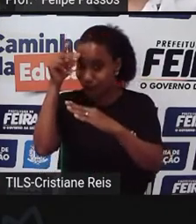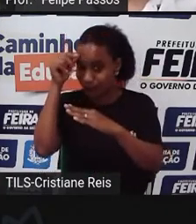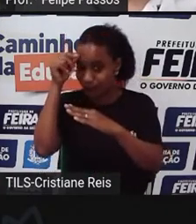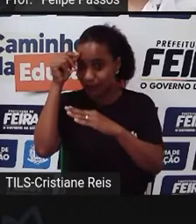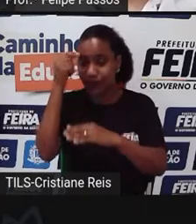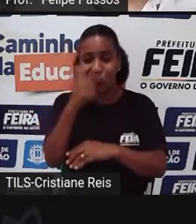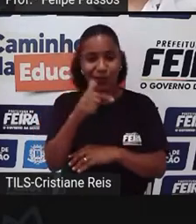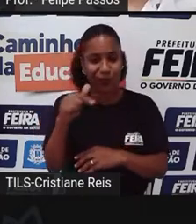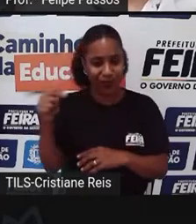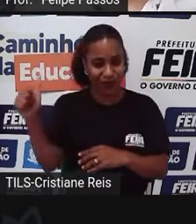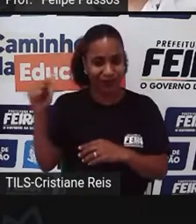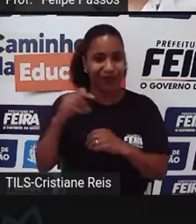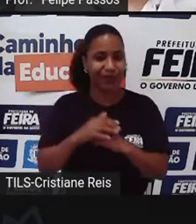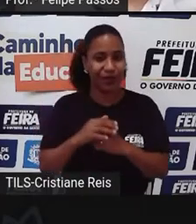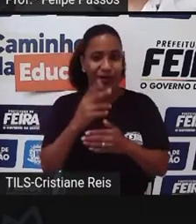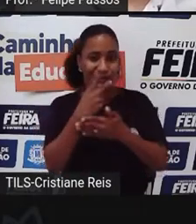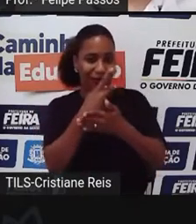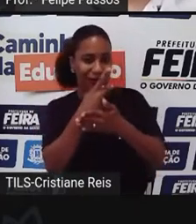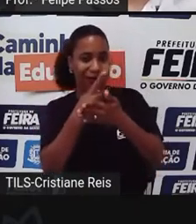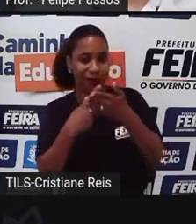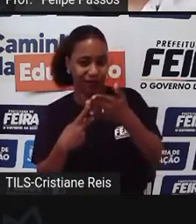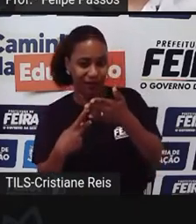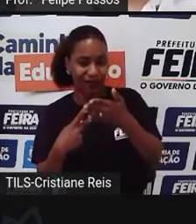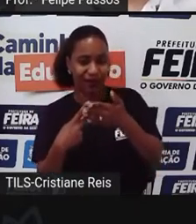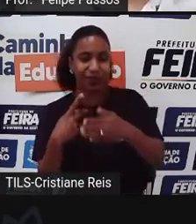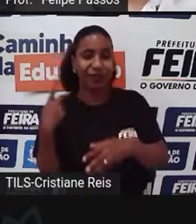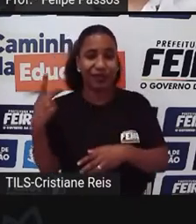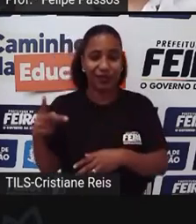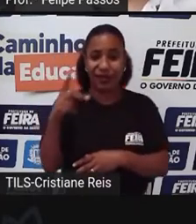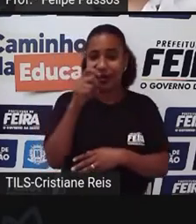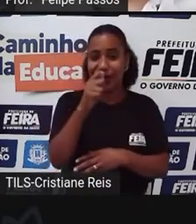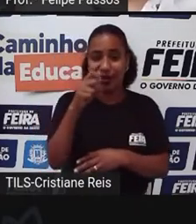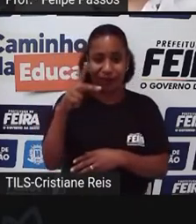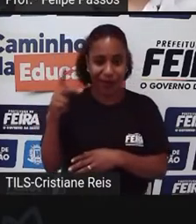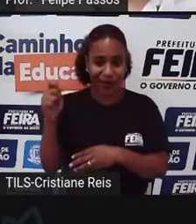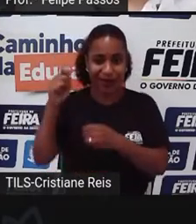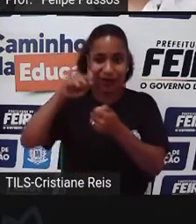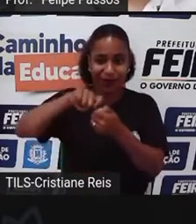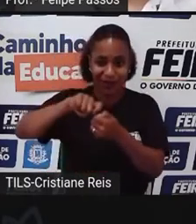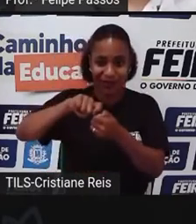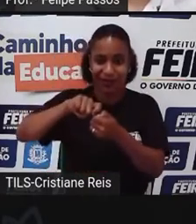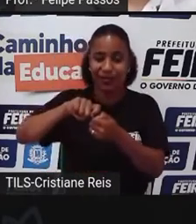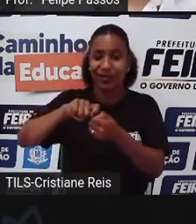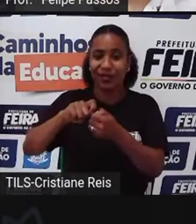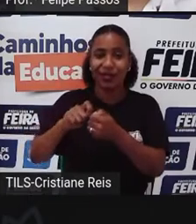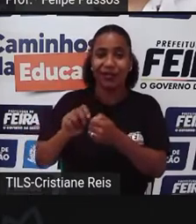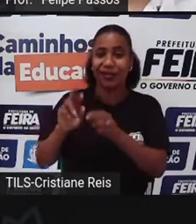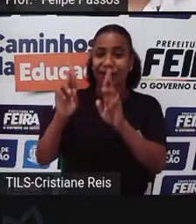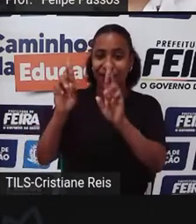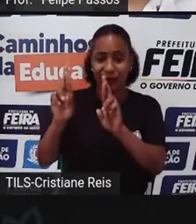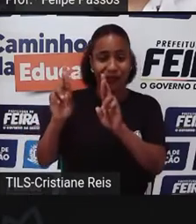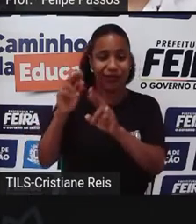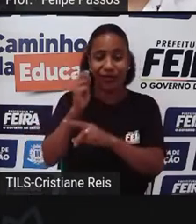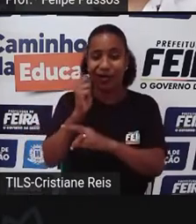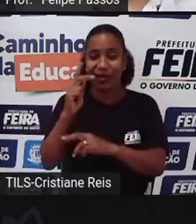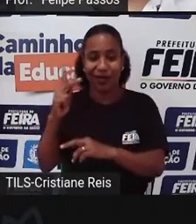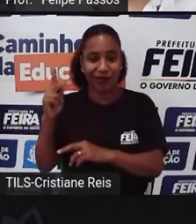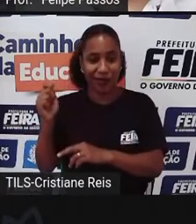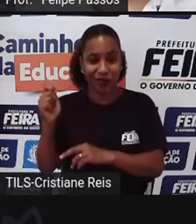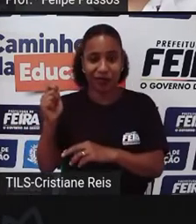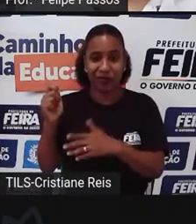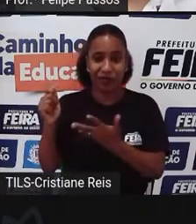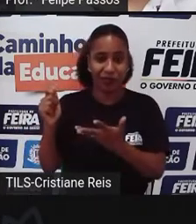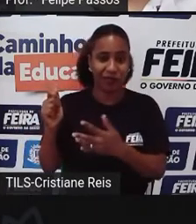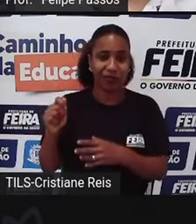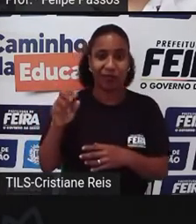Então não é um projeto Que a APA Fez Para ela Porque nós Se for contar Todos os animais Lá deve ter No máximo